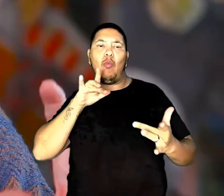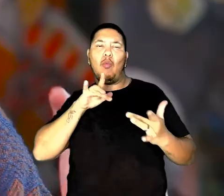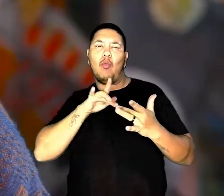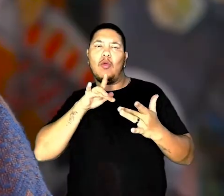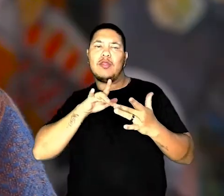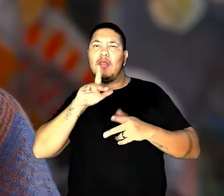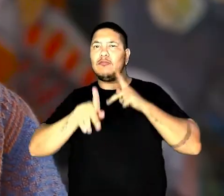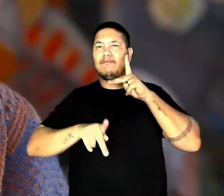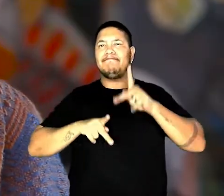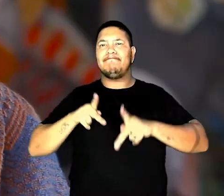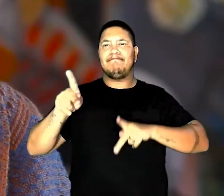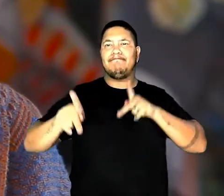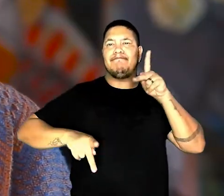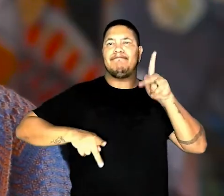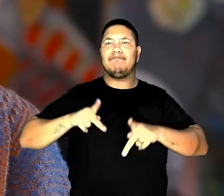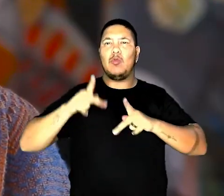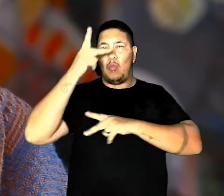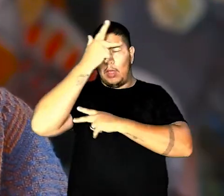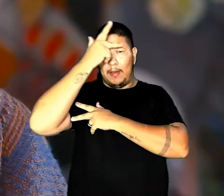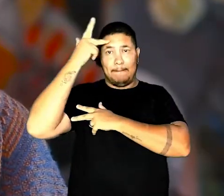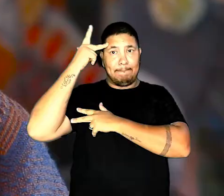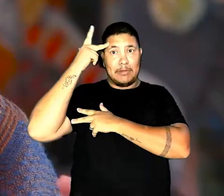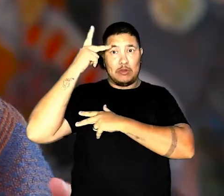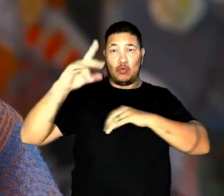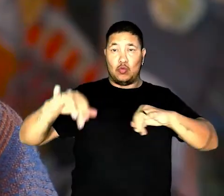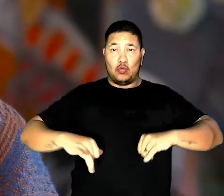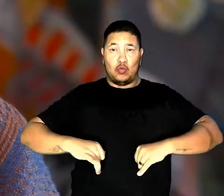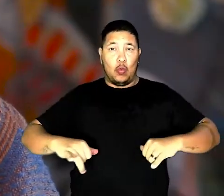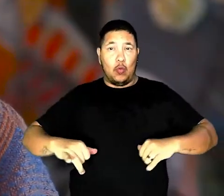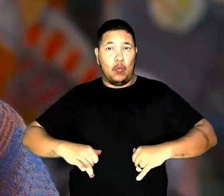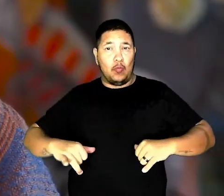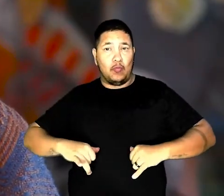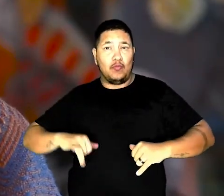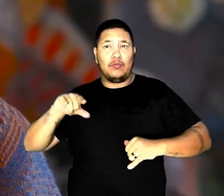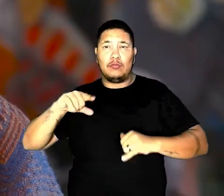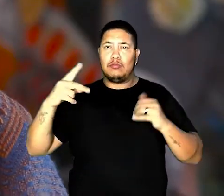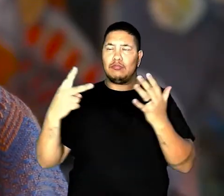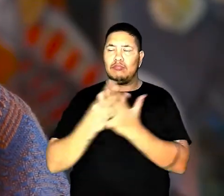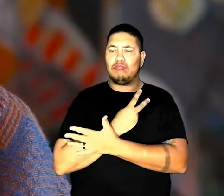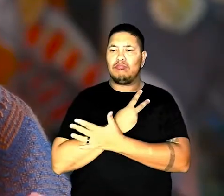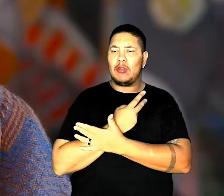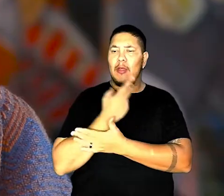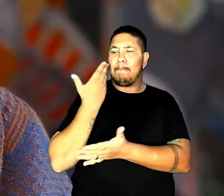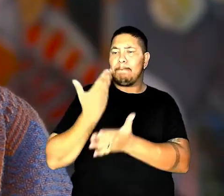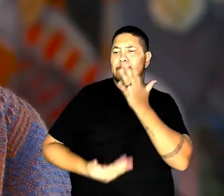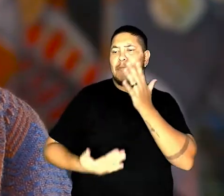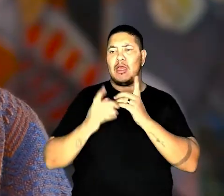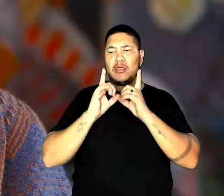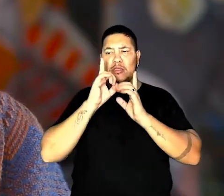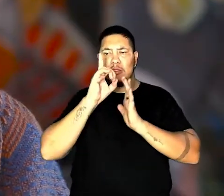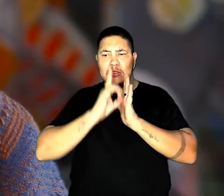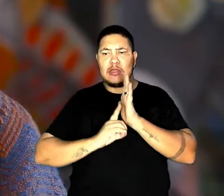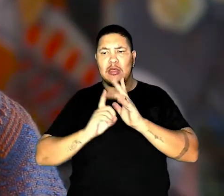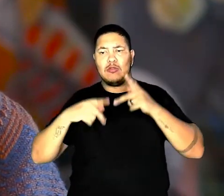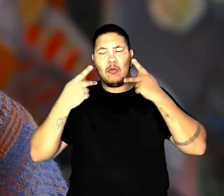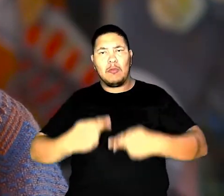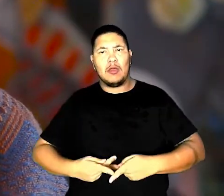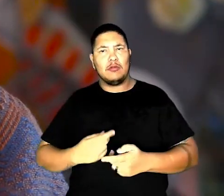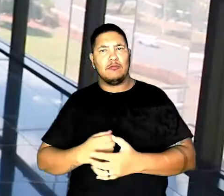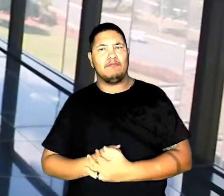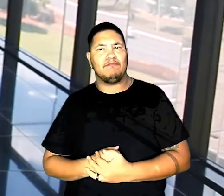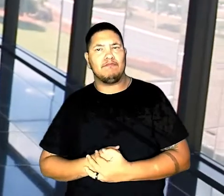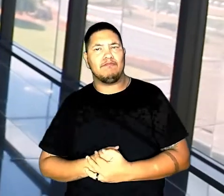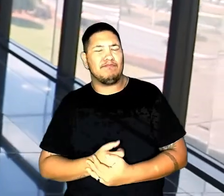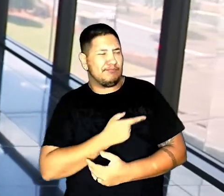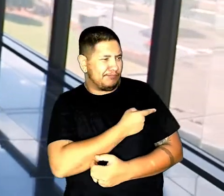esses, é o contato com o povo, o contato com as pessoas que sofrem essas violações de direitos humanos.